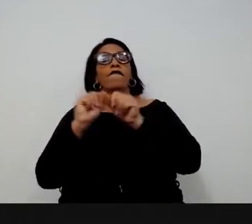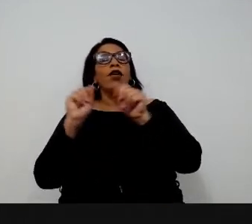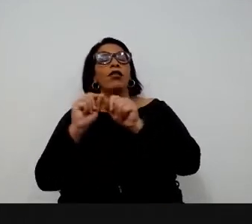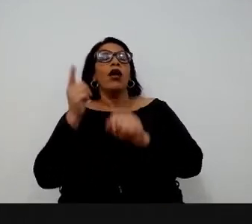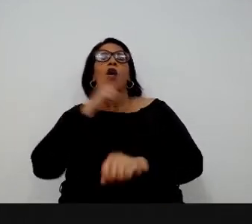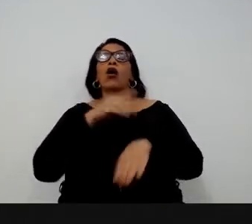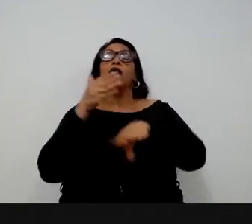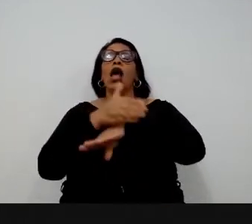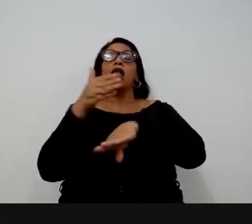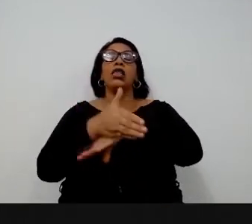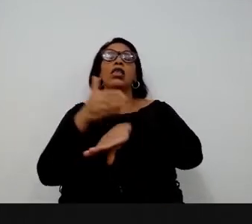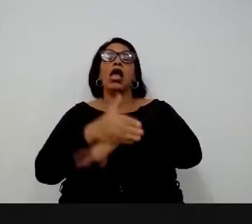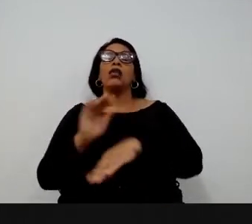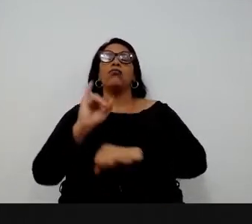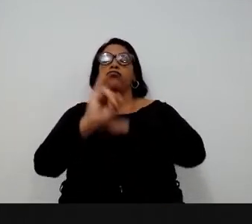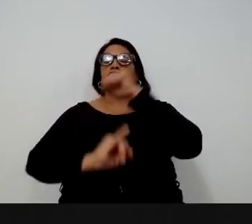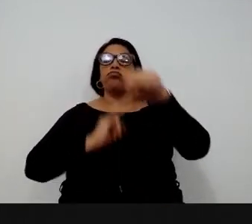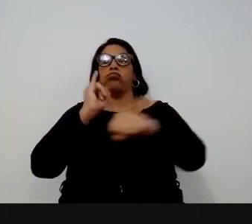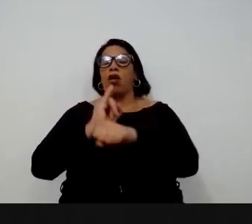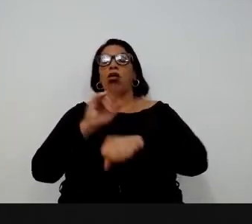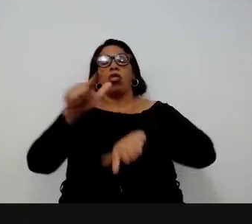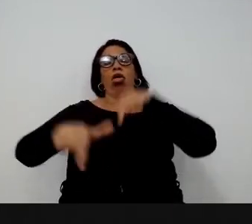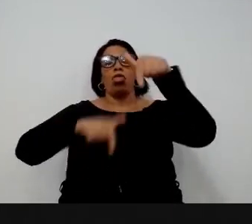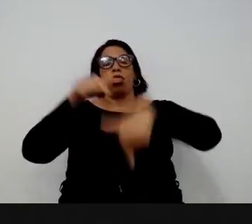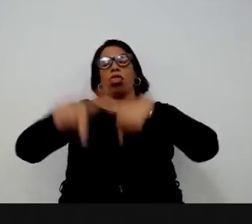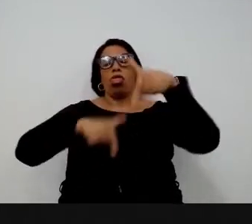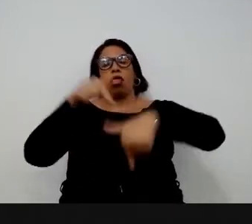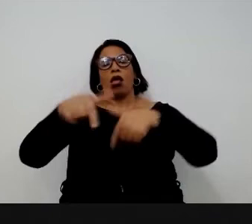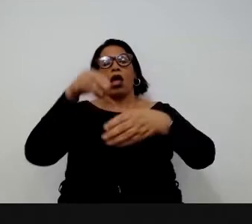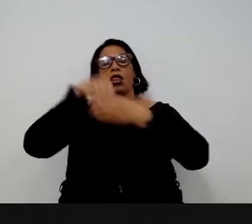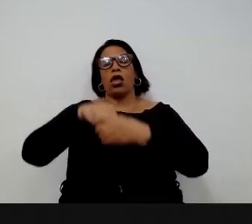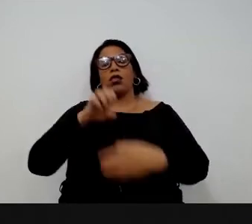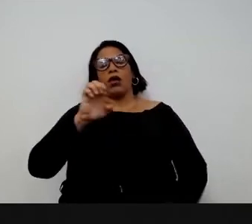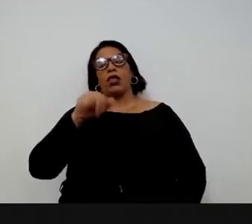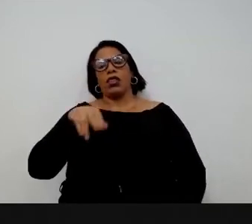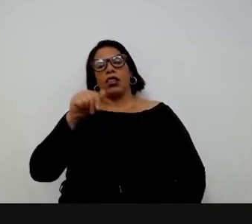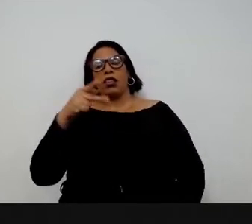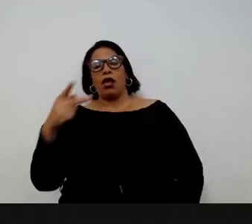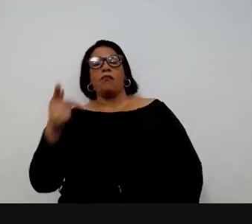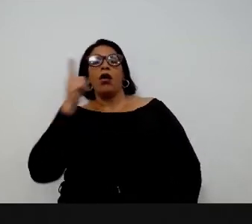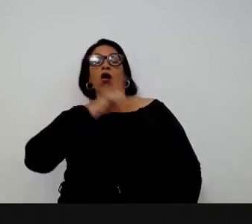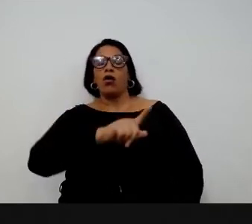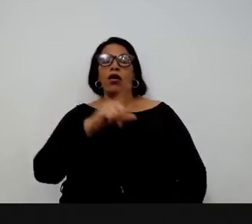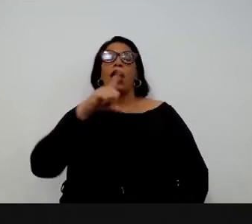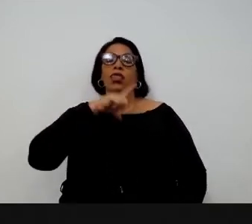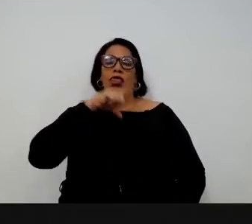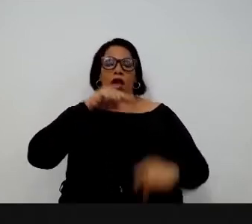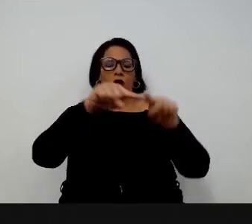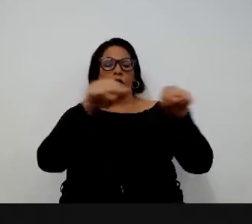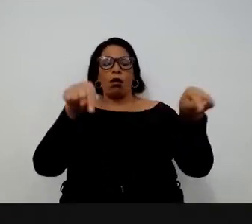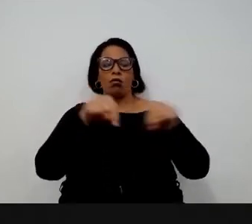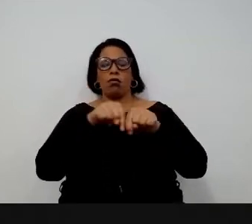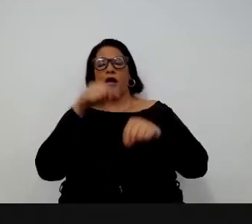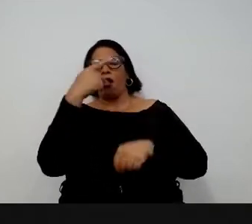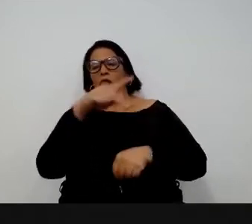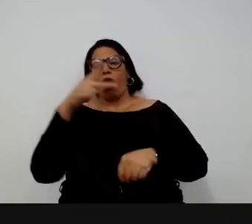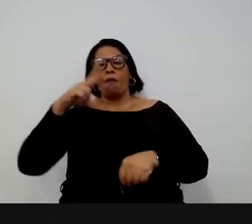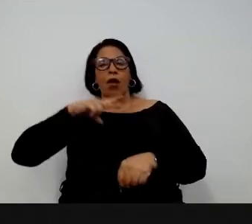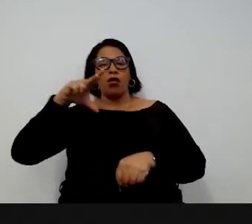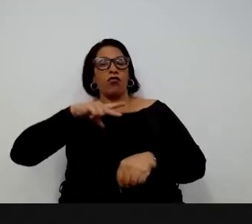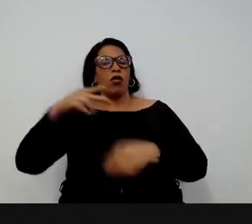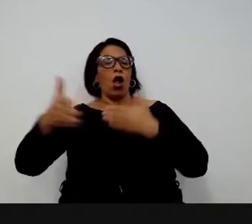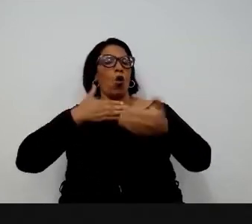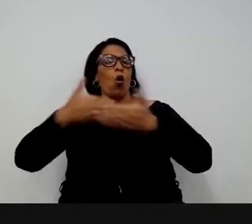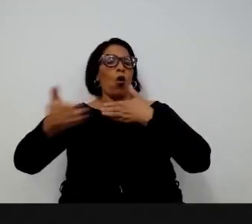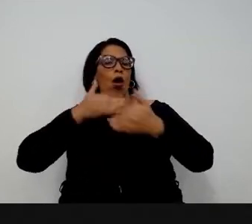com o Golf.br, e aí você pode trabalhar perfeitamente lá das nossas instalações. Inclusive, a gente tem uma salinha de co-working também para